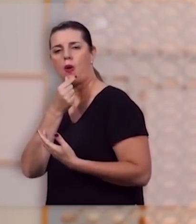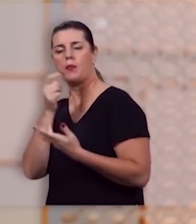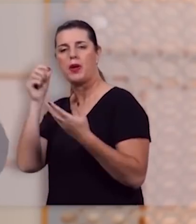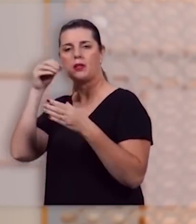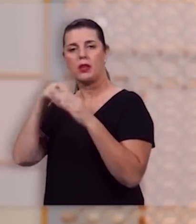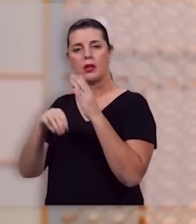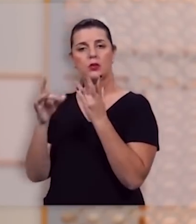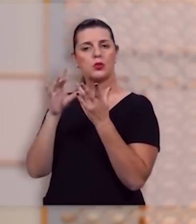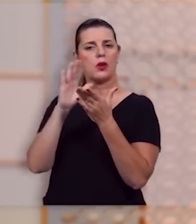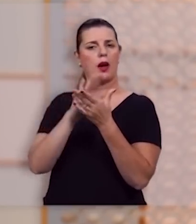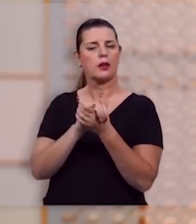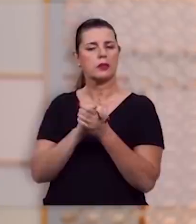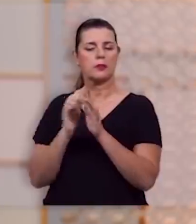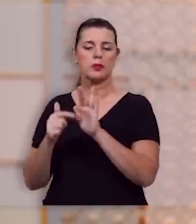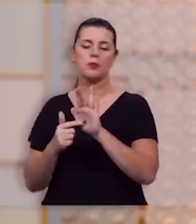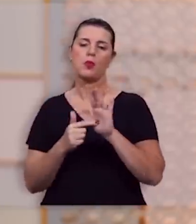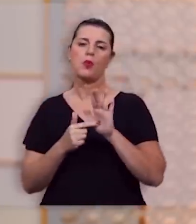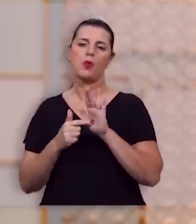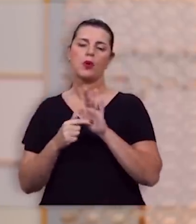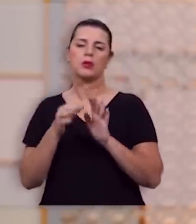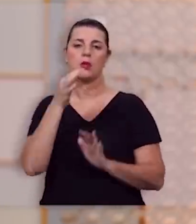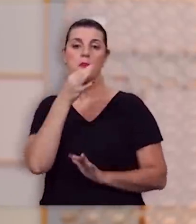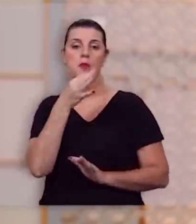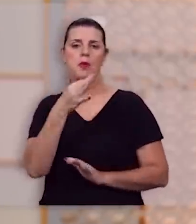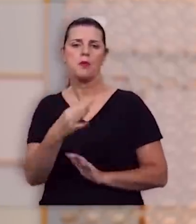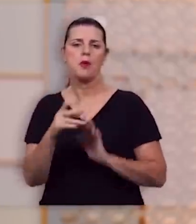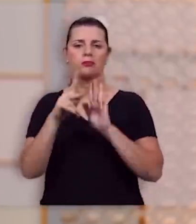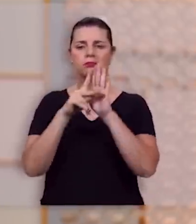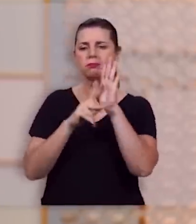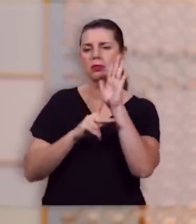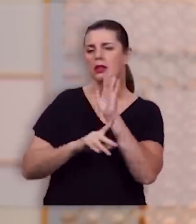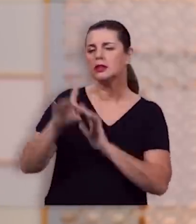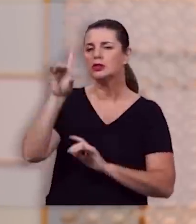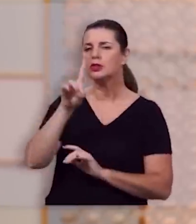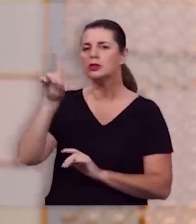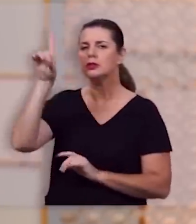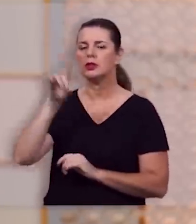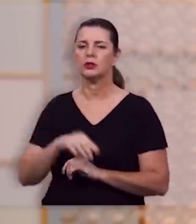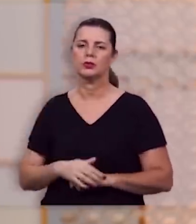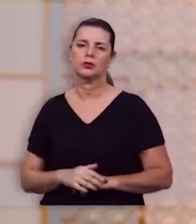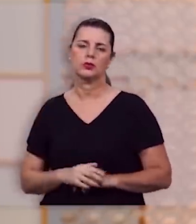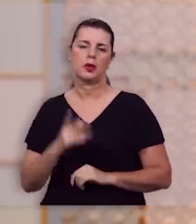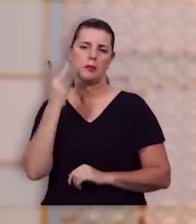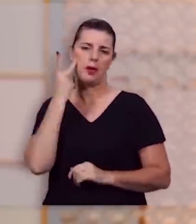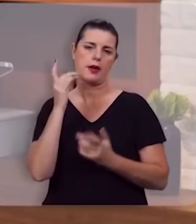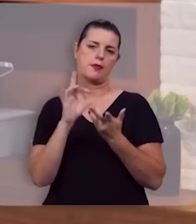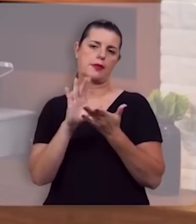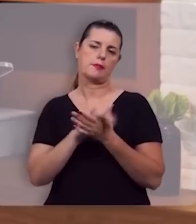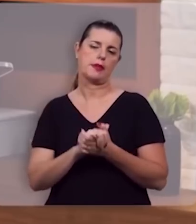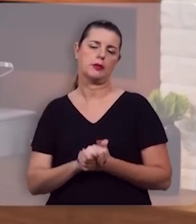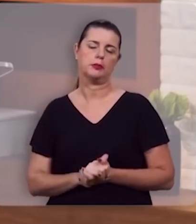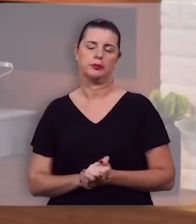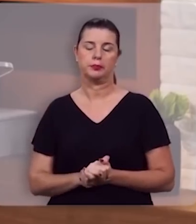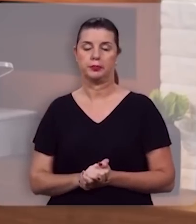retratando assim o propósito de de deus para o casamento